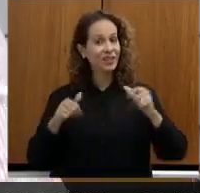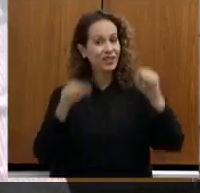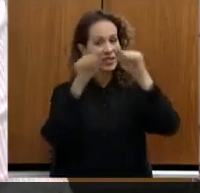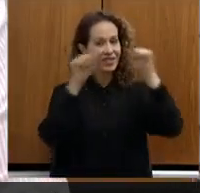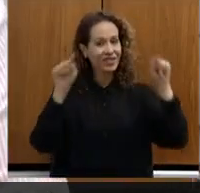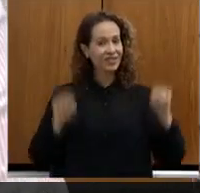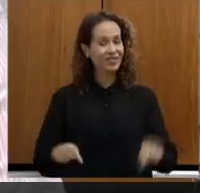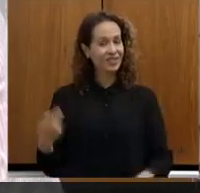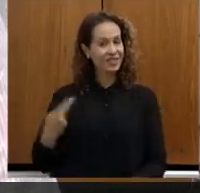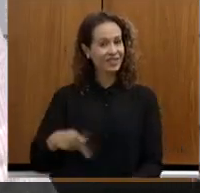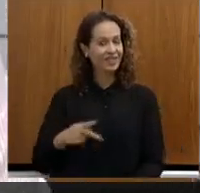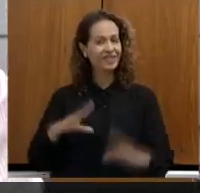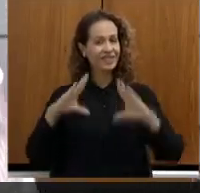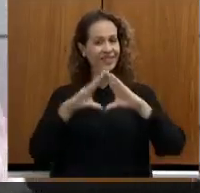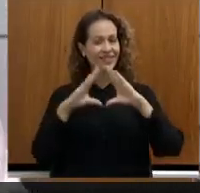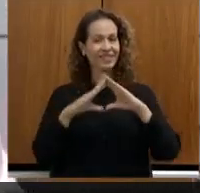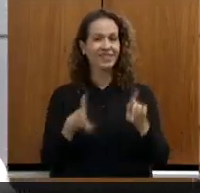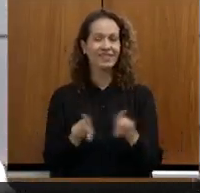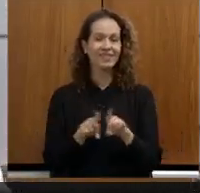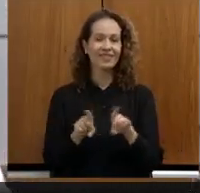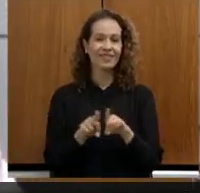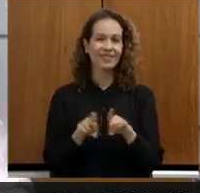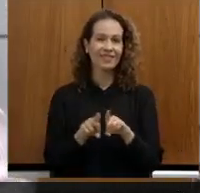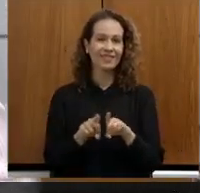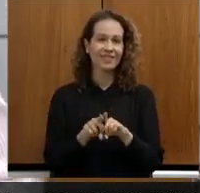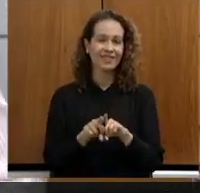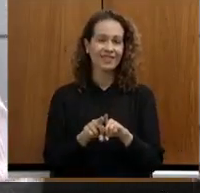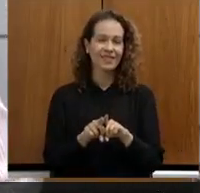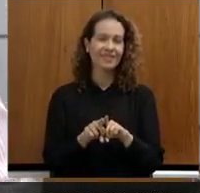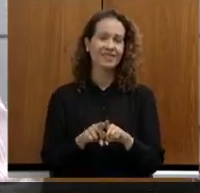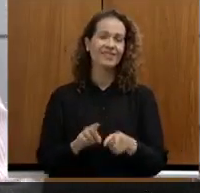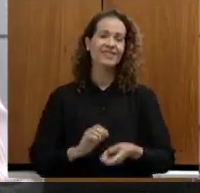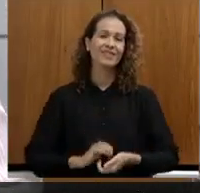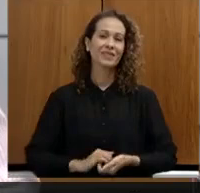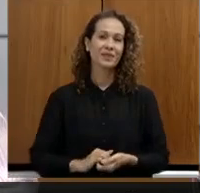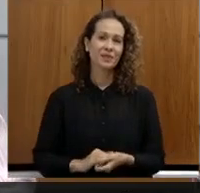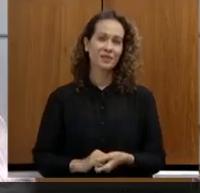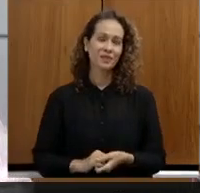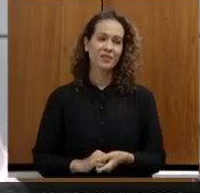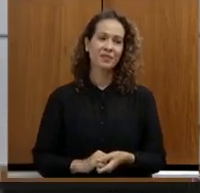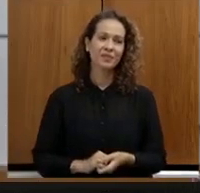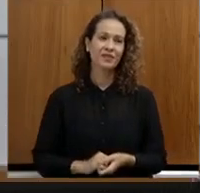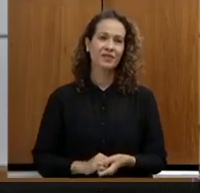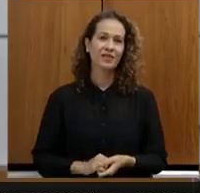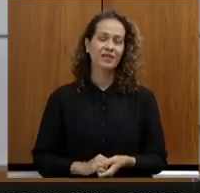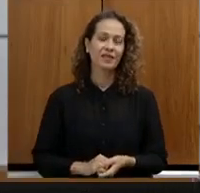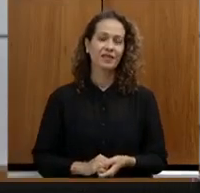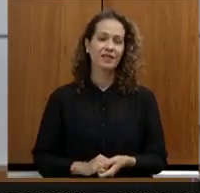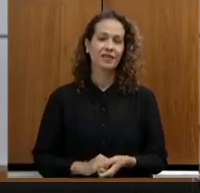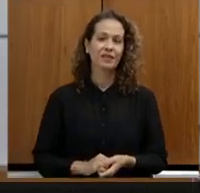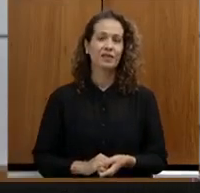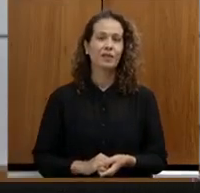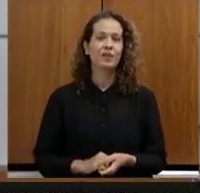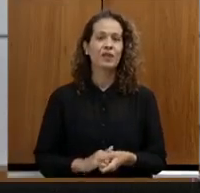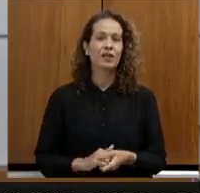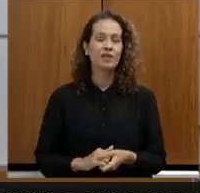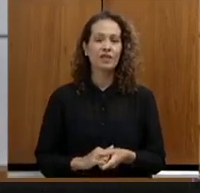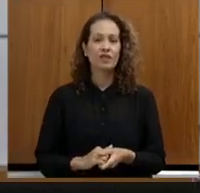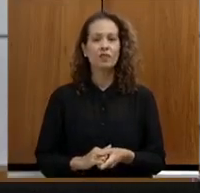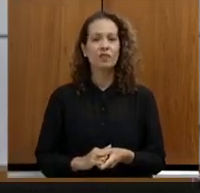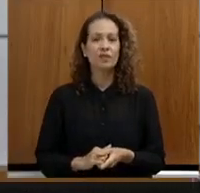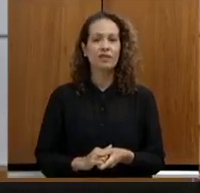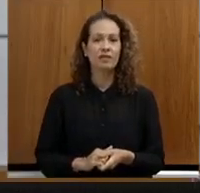servidores aqui da casa também. Pode voltar, porque não estava marcando, pode, pode, agradecer a vocês